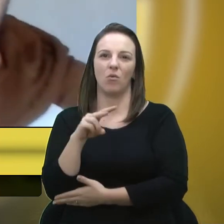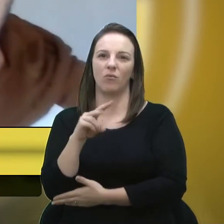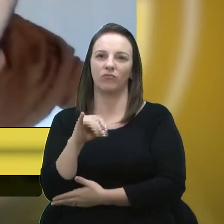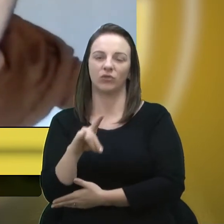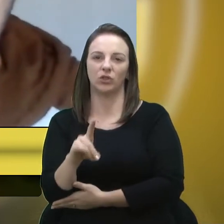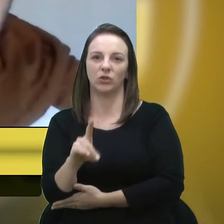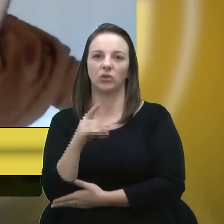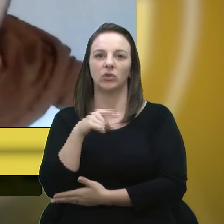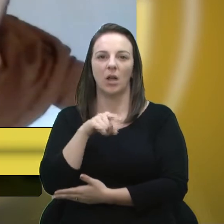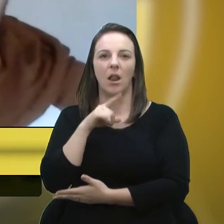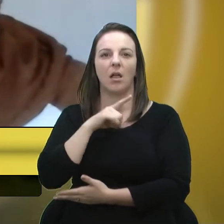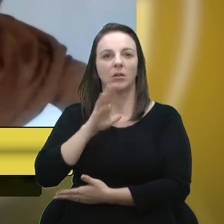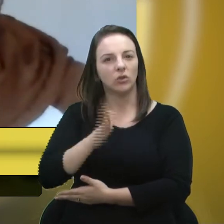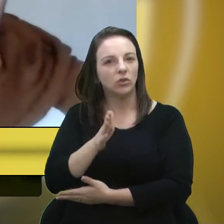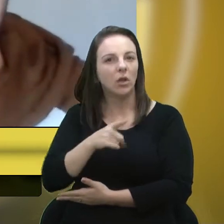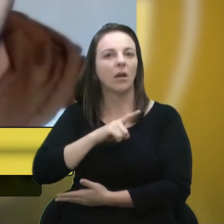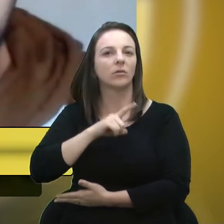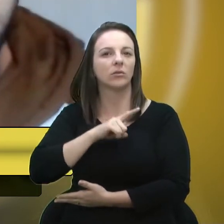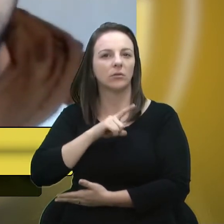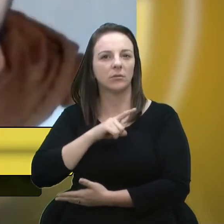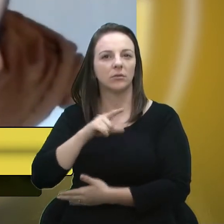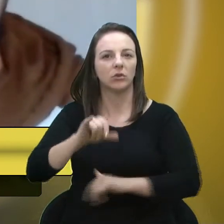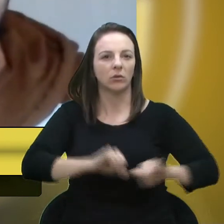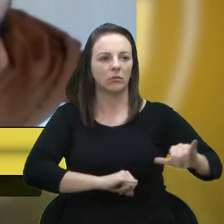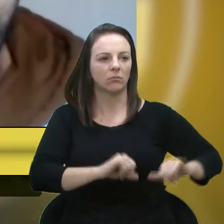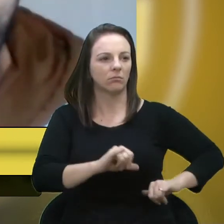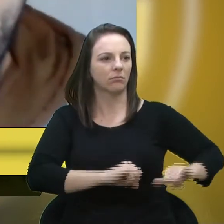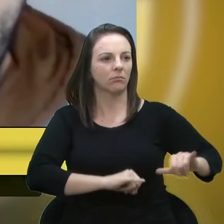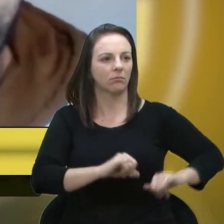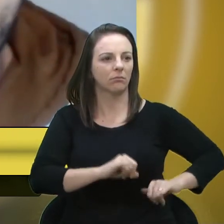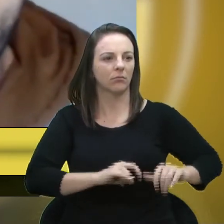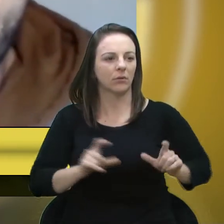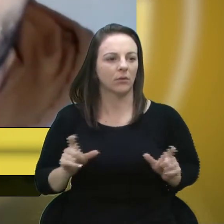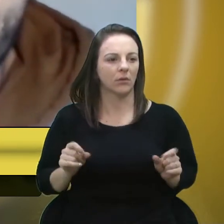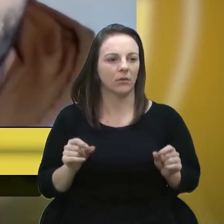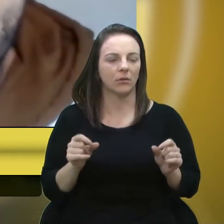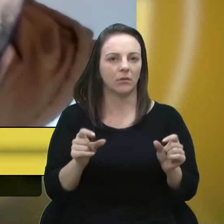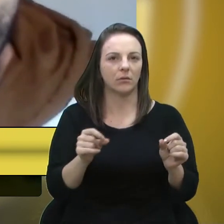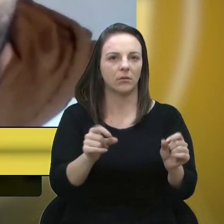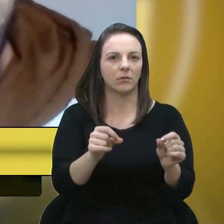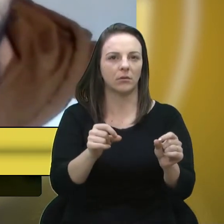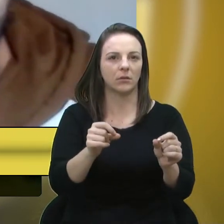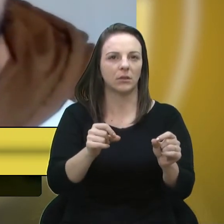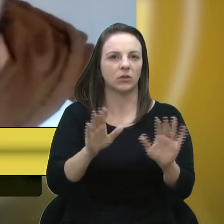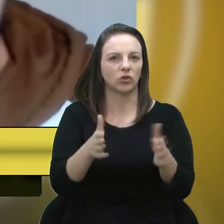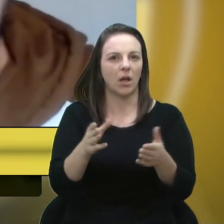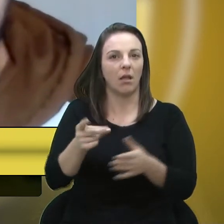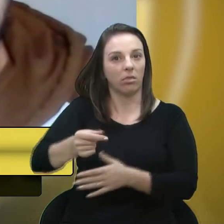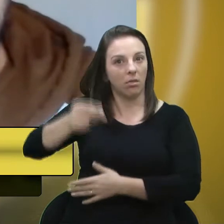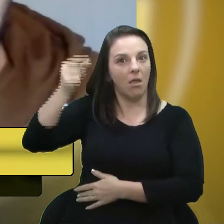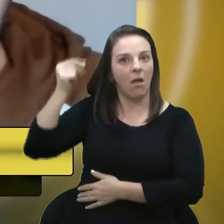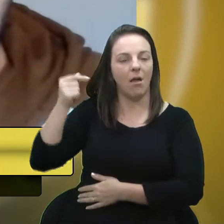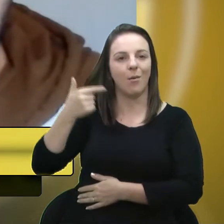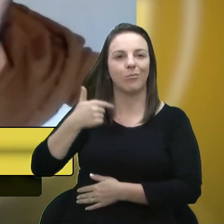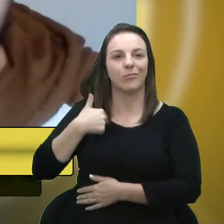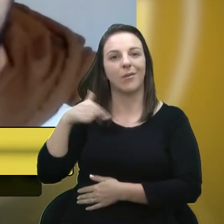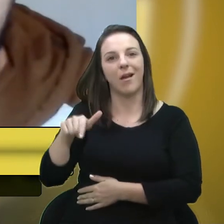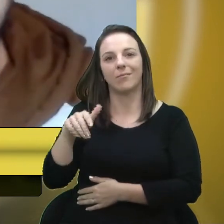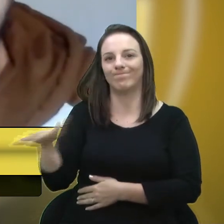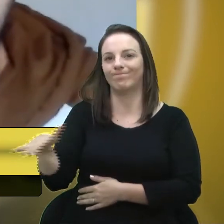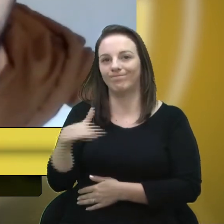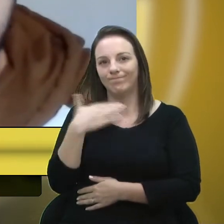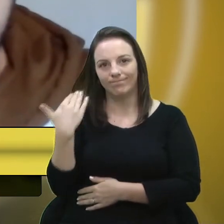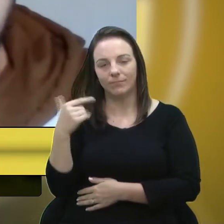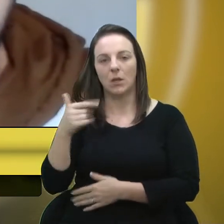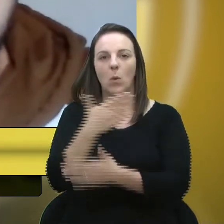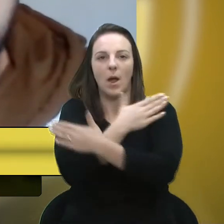uma... Sofria, lutava contra um câncer há bastante tempo, e ela nos deixou. Então, eu queria deixar aqui um abraço